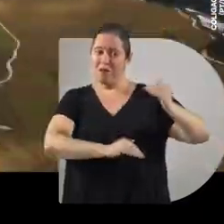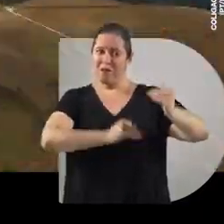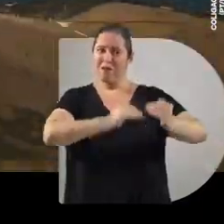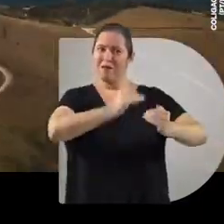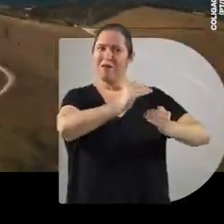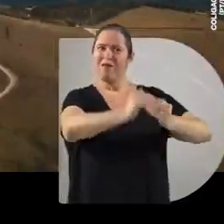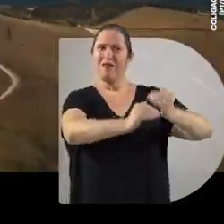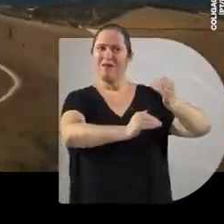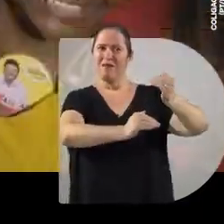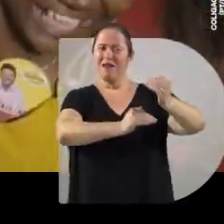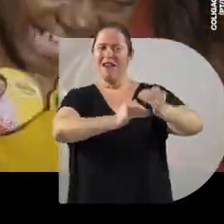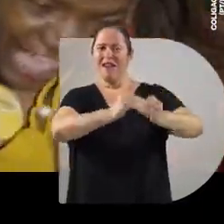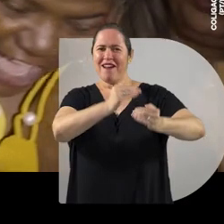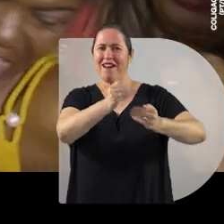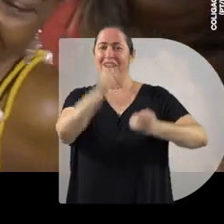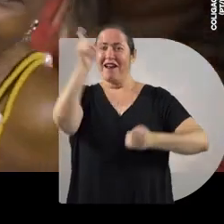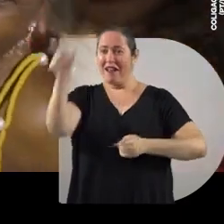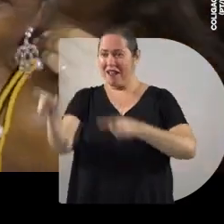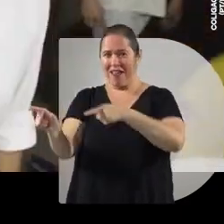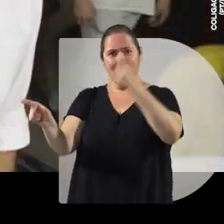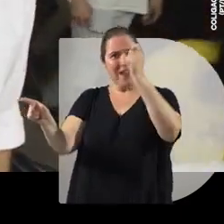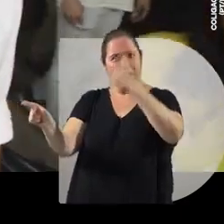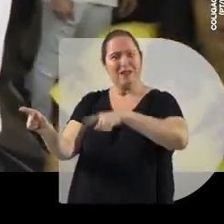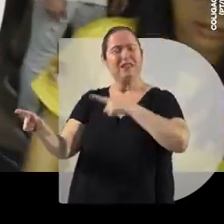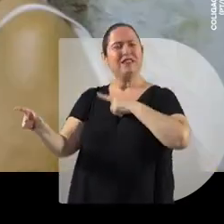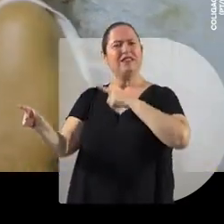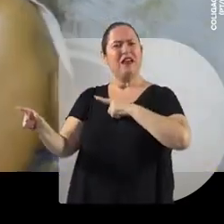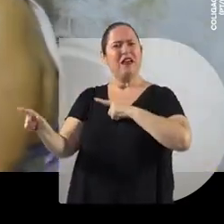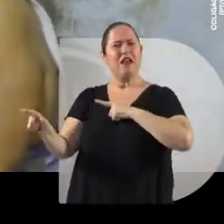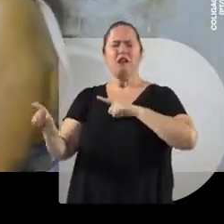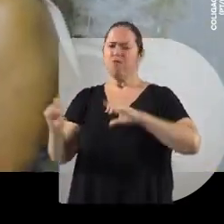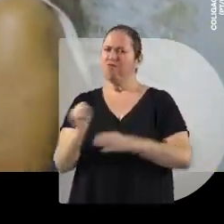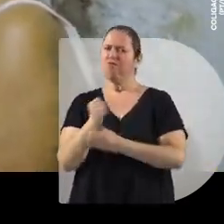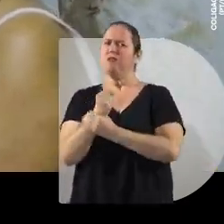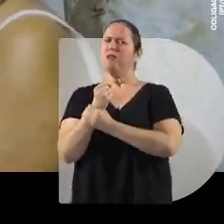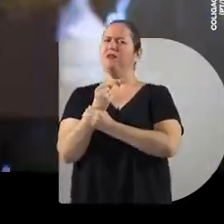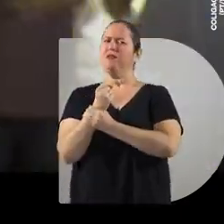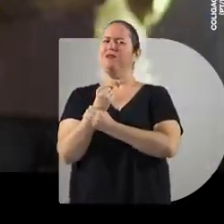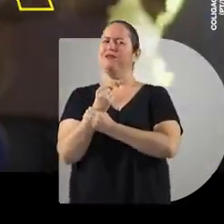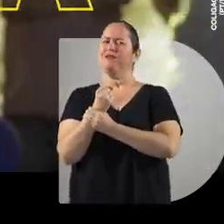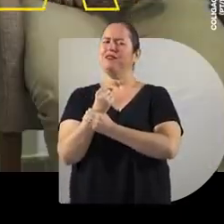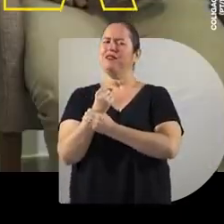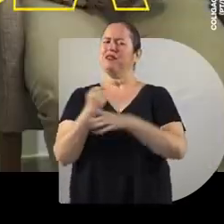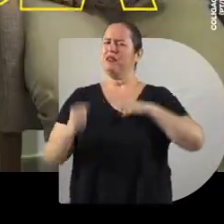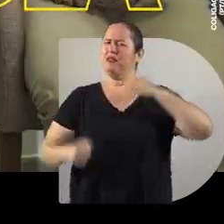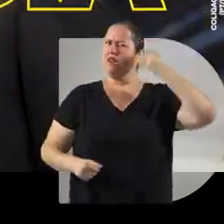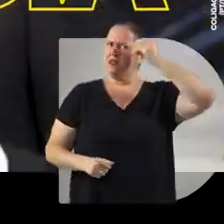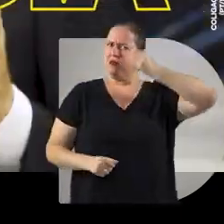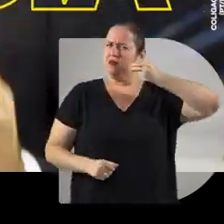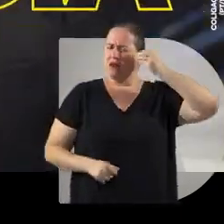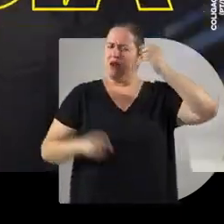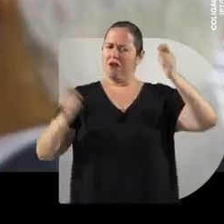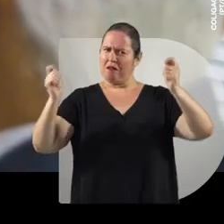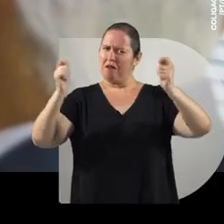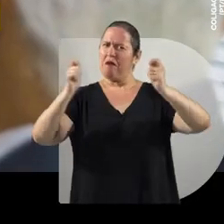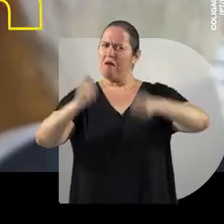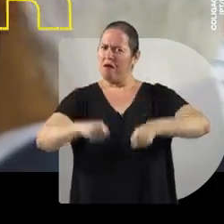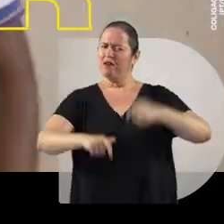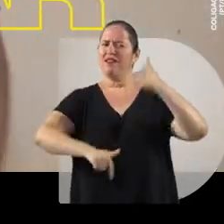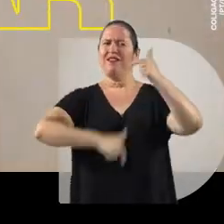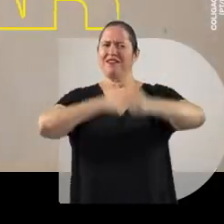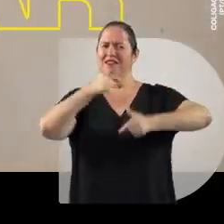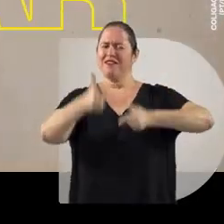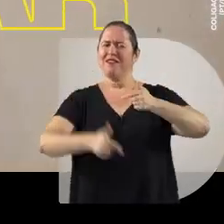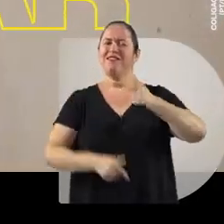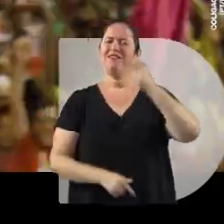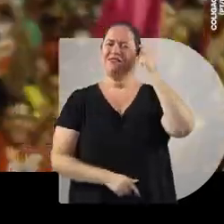salto de crescimento. E está na cara quem pode fazer isso, sem riscos ou aventuras, com experiência e capacidade